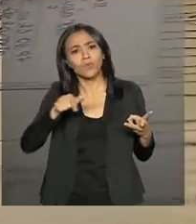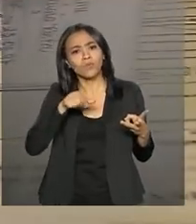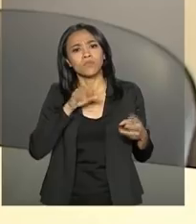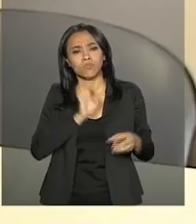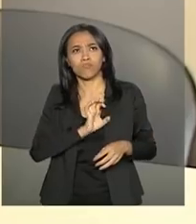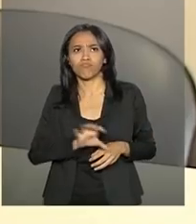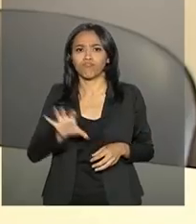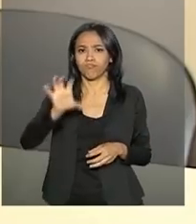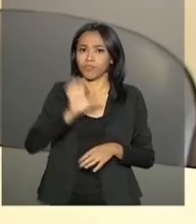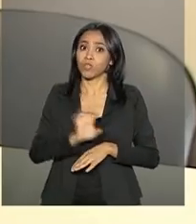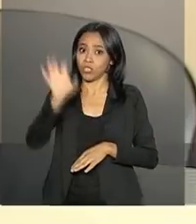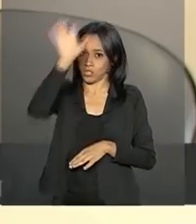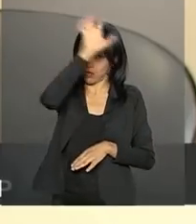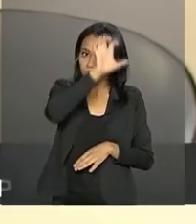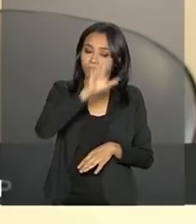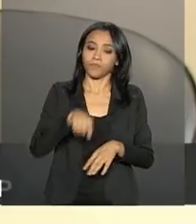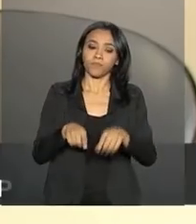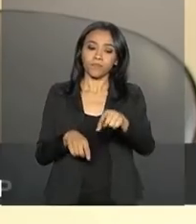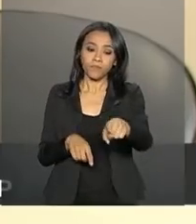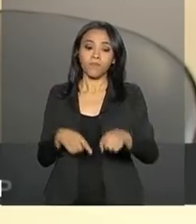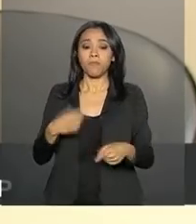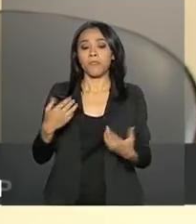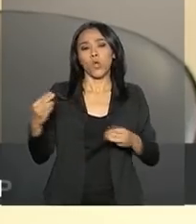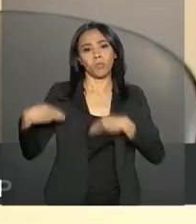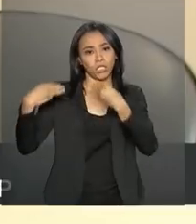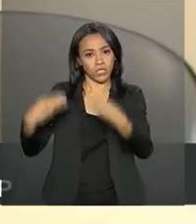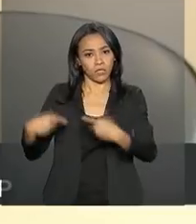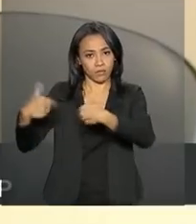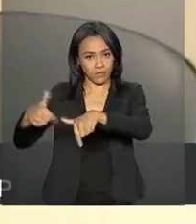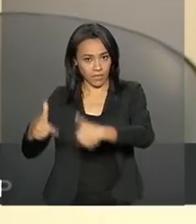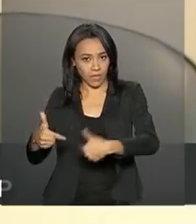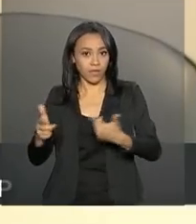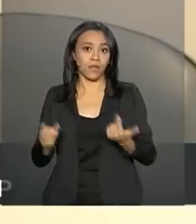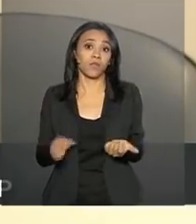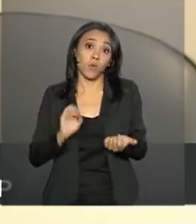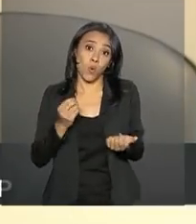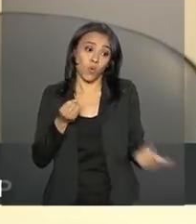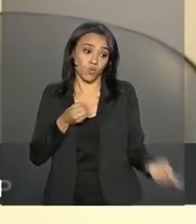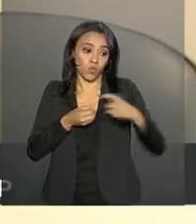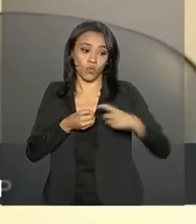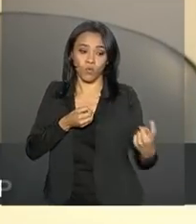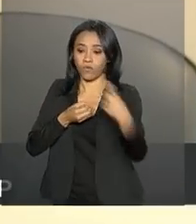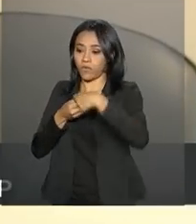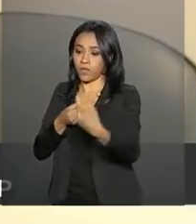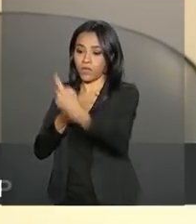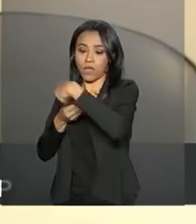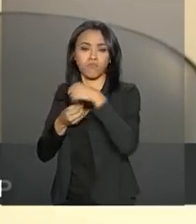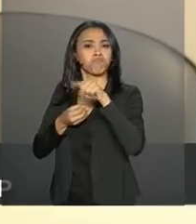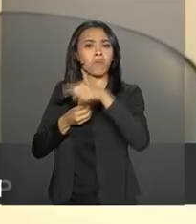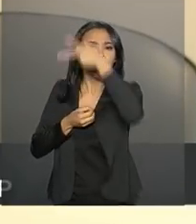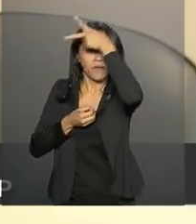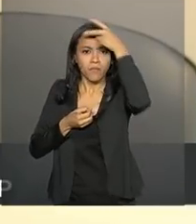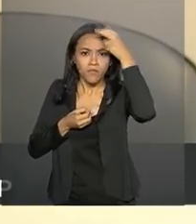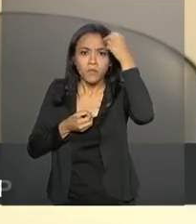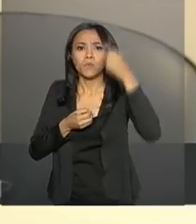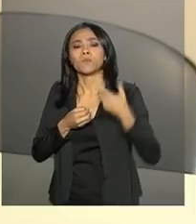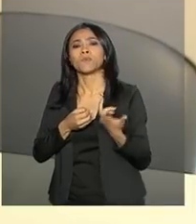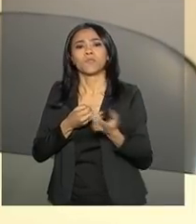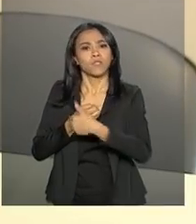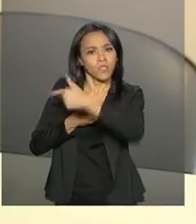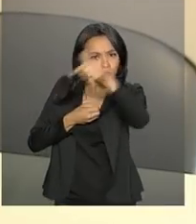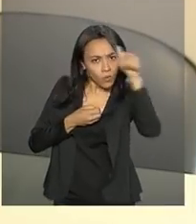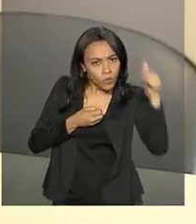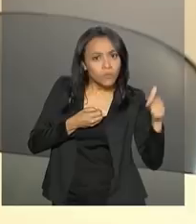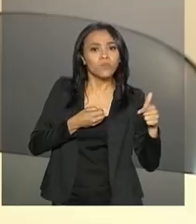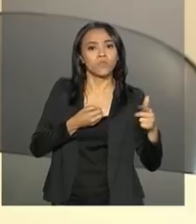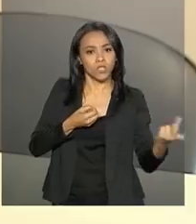estados. Onde o Ministério do Trabalho ou os seus conveniados, no caso, prefeituras municipais e, pouco a tempo, as